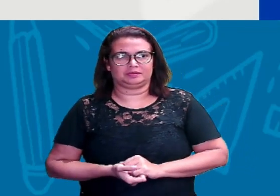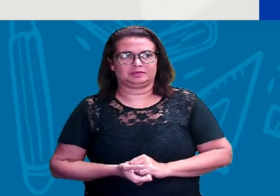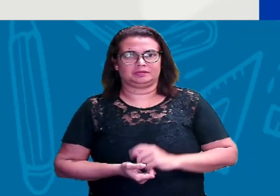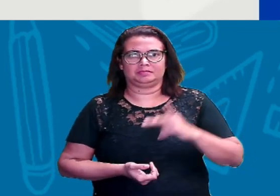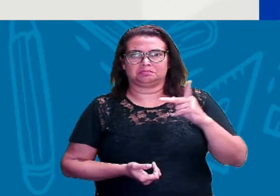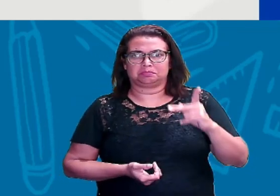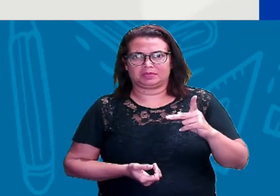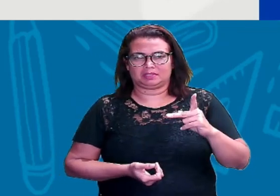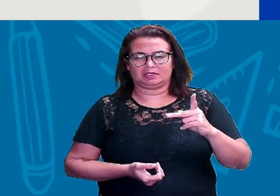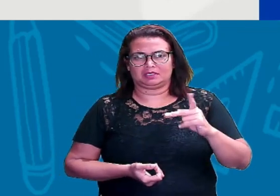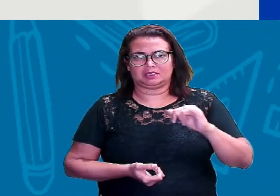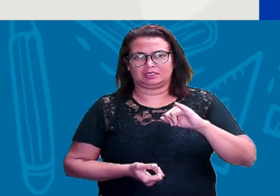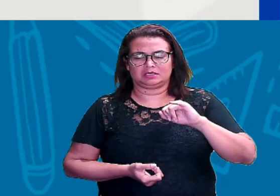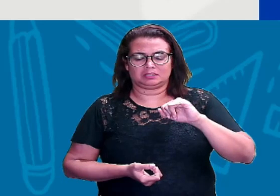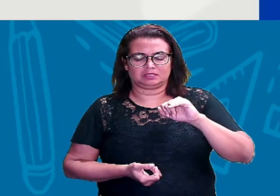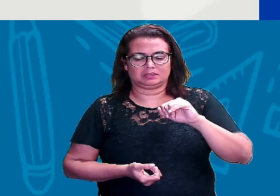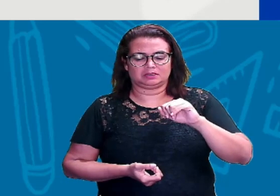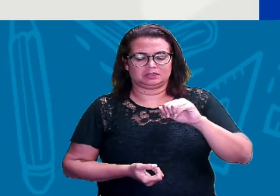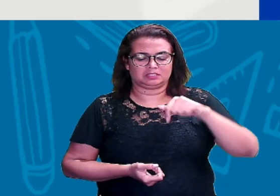P, P,